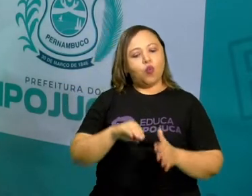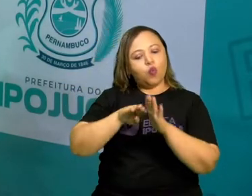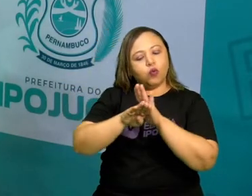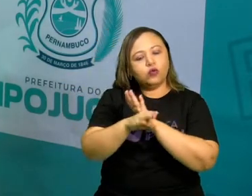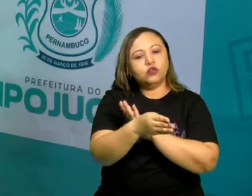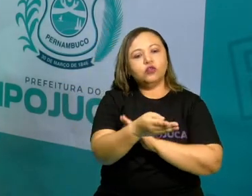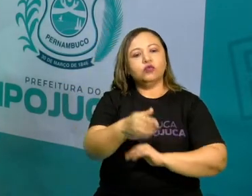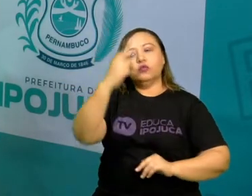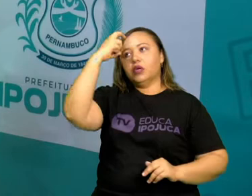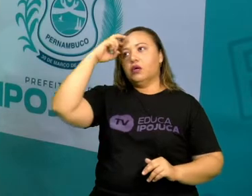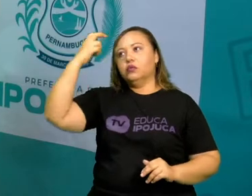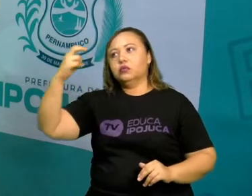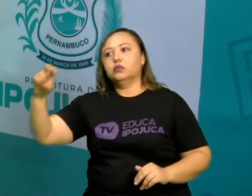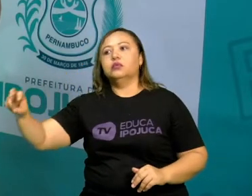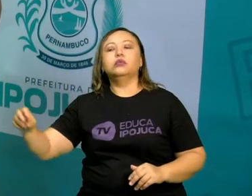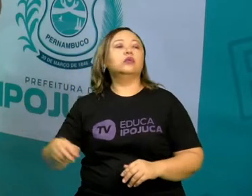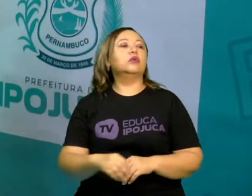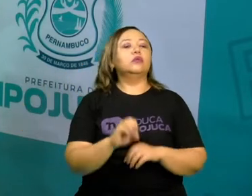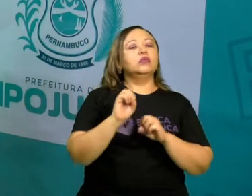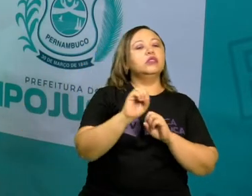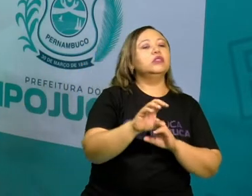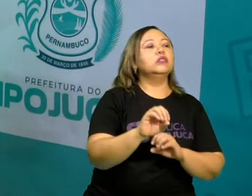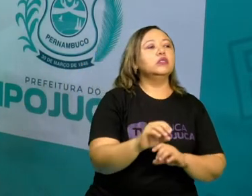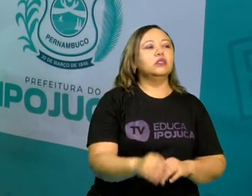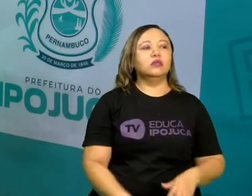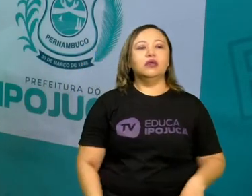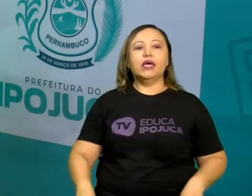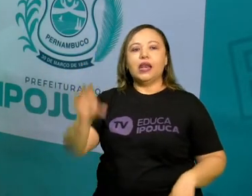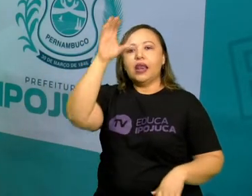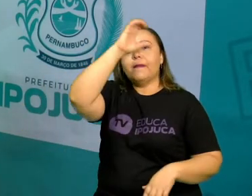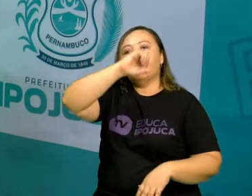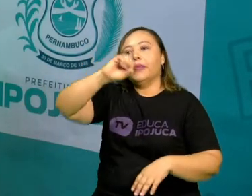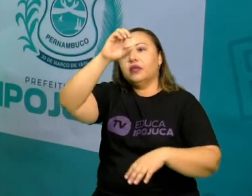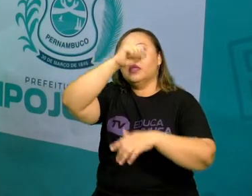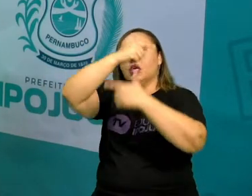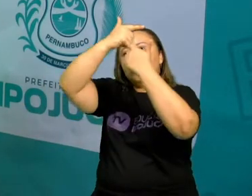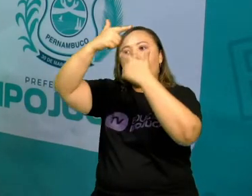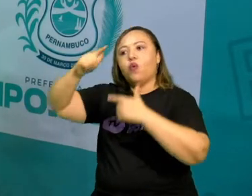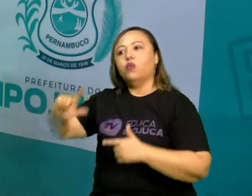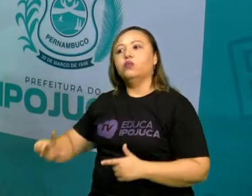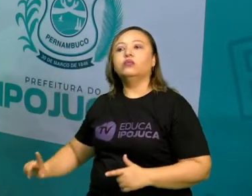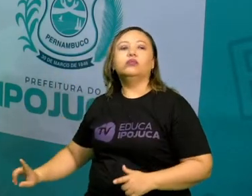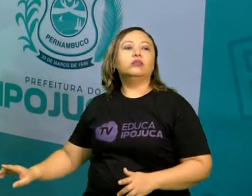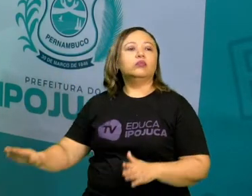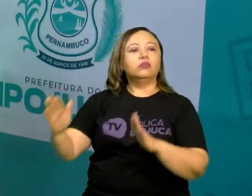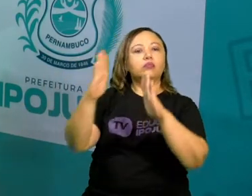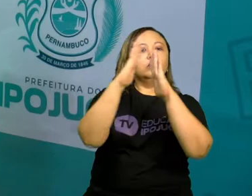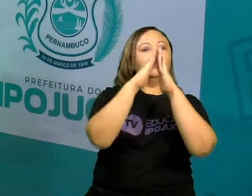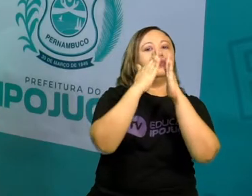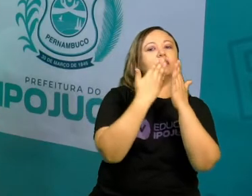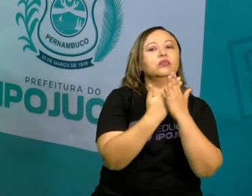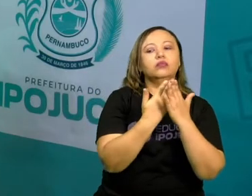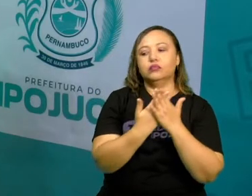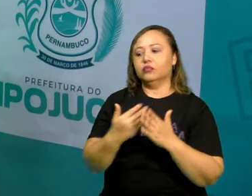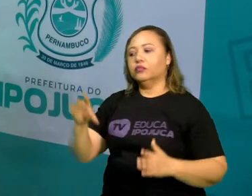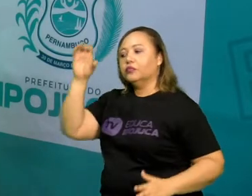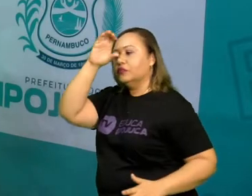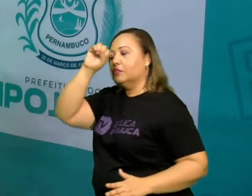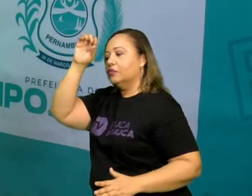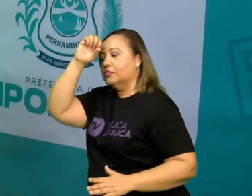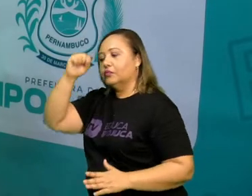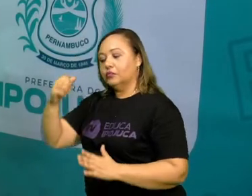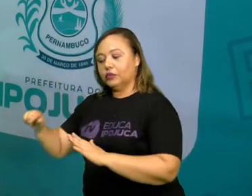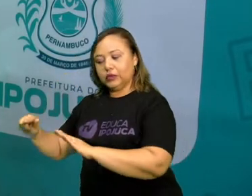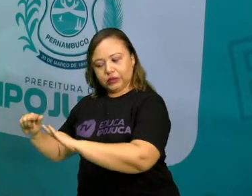cultura diferente. E isso, só aquele afeto. Aquela educação que ele teve em casa. Não vai servir. Porque ele pode